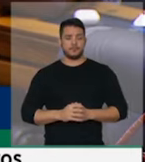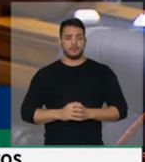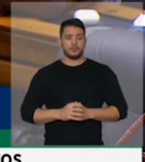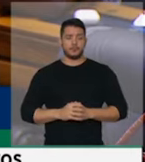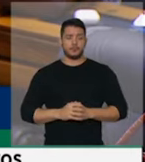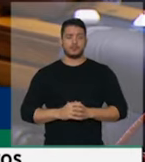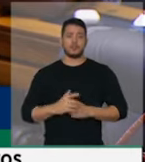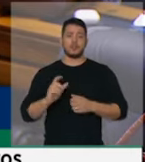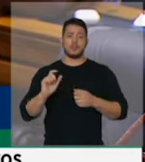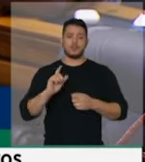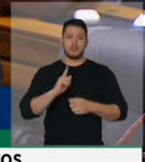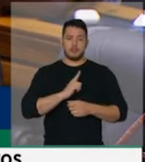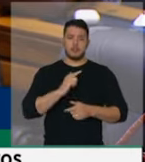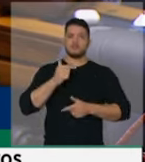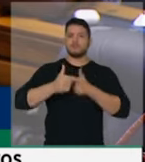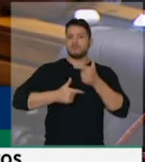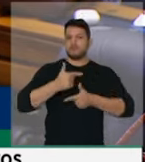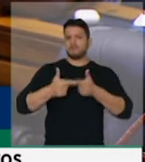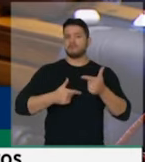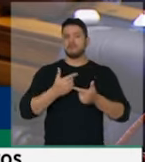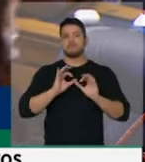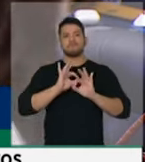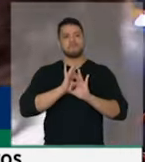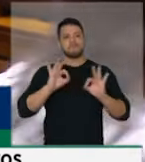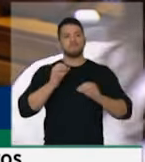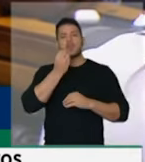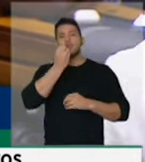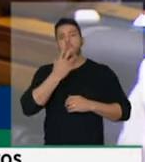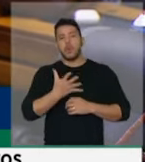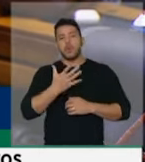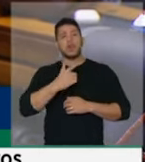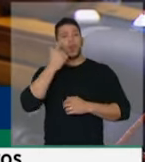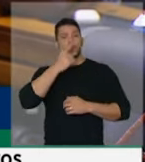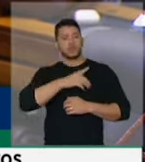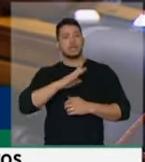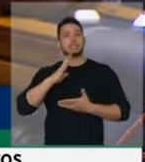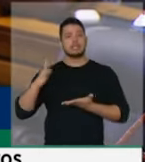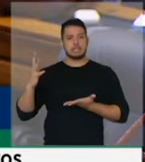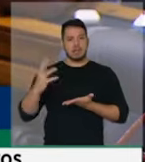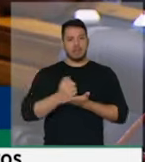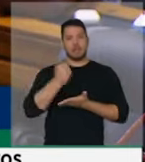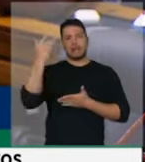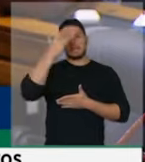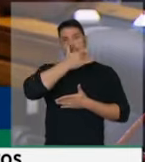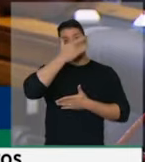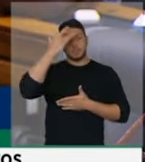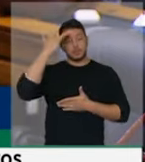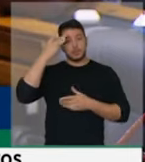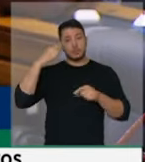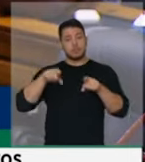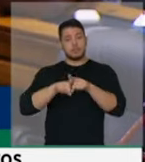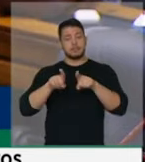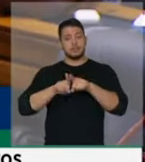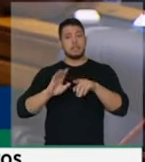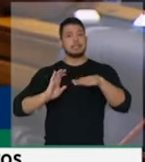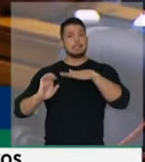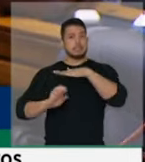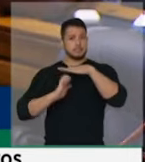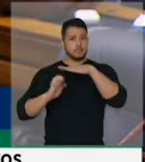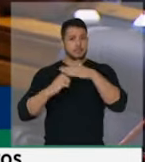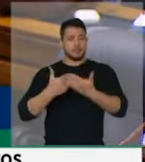belíssimo trabalho que vai salvar milhares de empregos e também as empresas que vivem desses eventos.